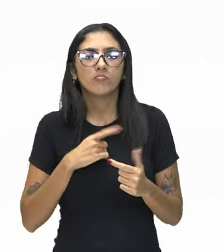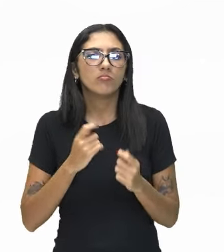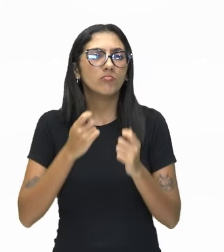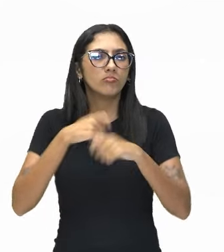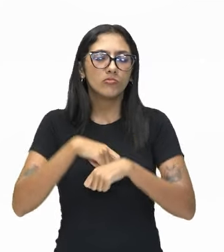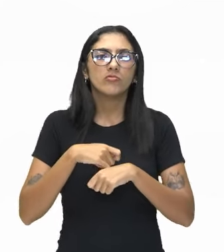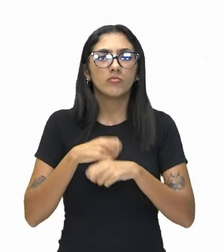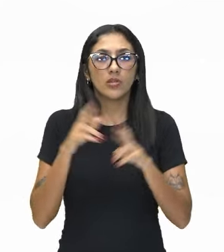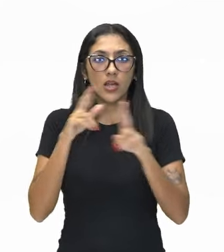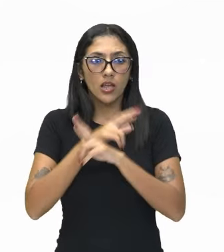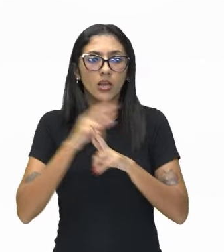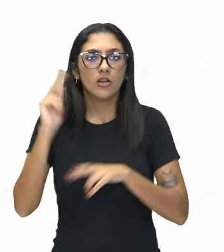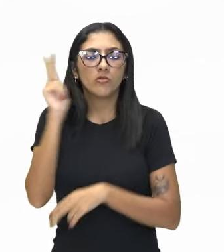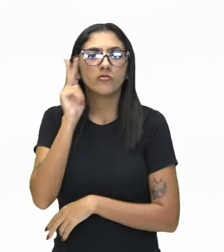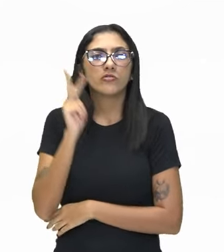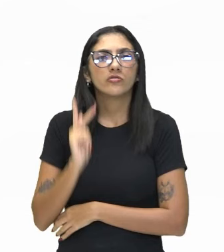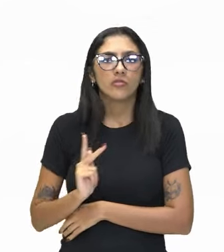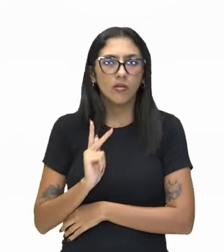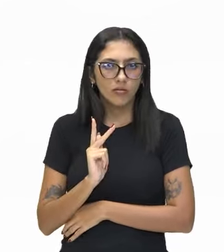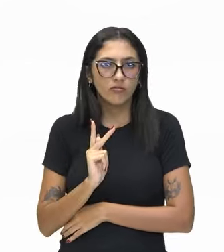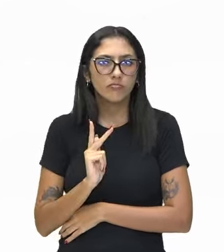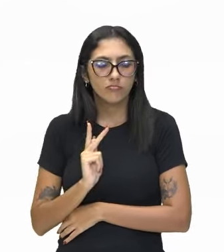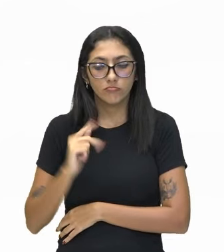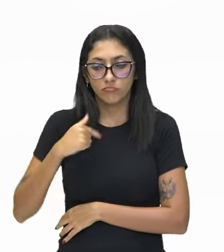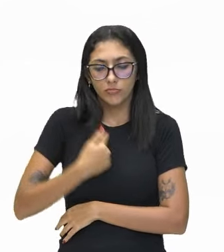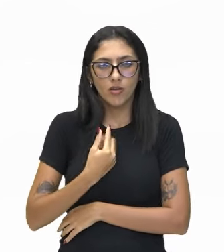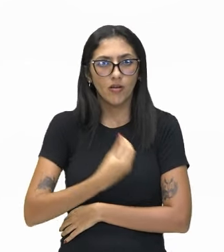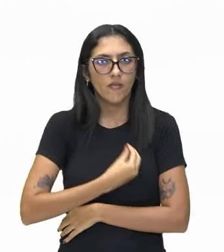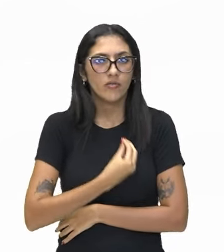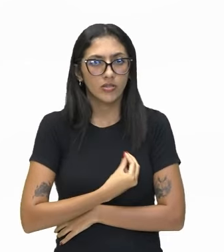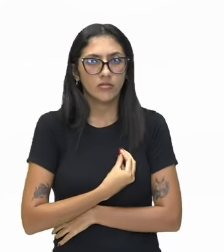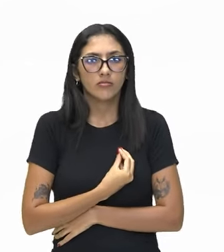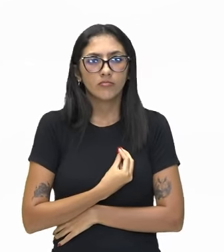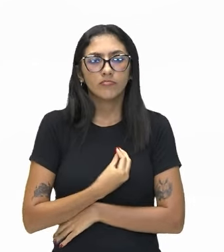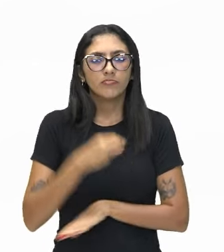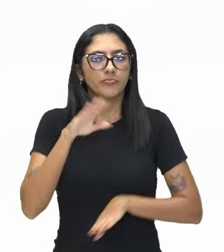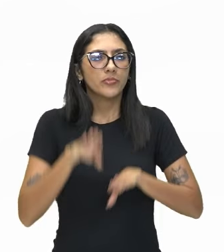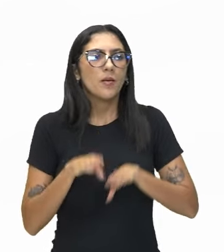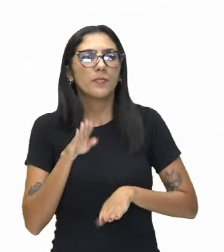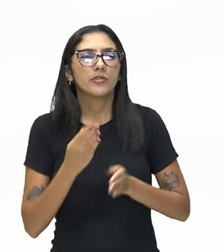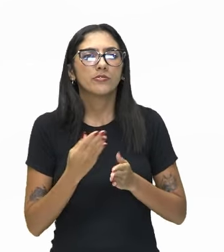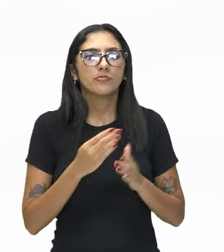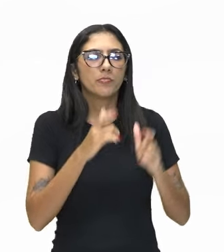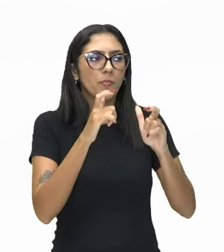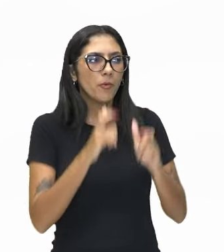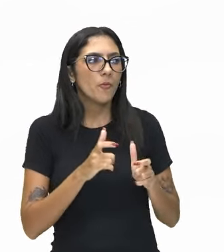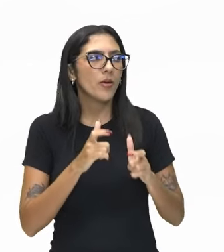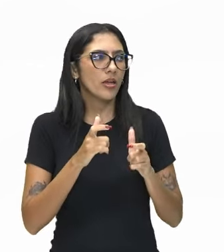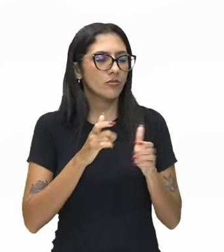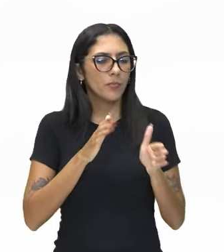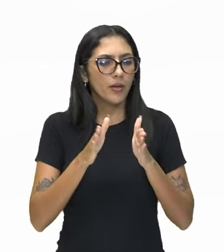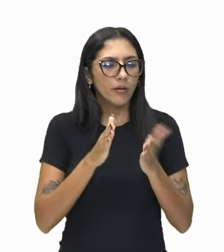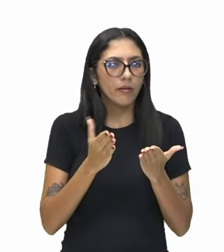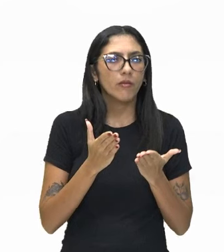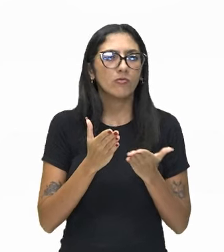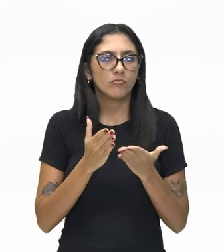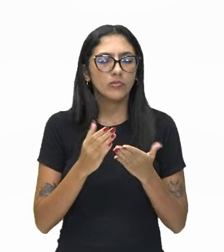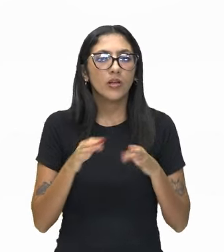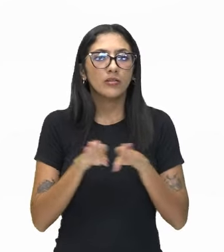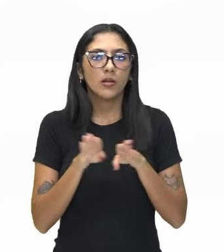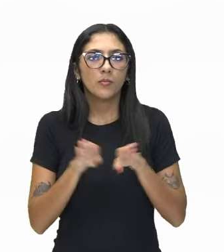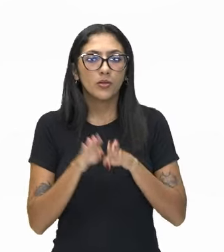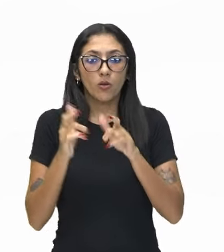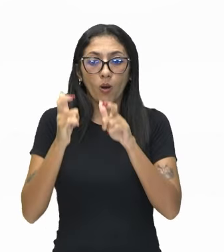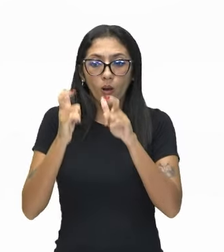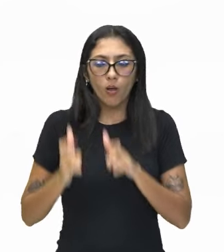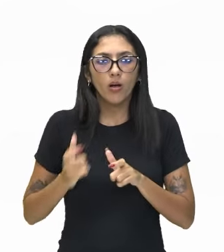históricas do nosso existir. Depende do momento, depende da época que eu nasci, depende do lugar